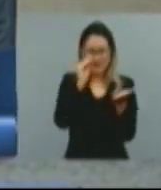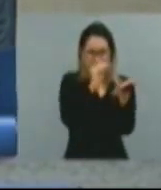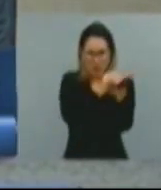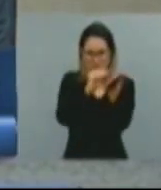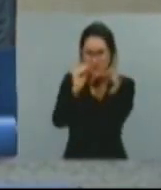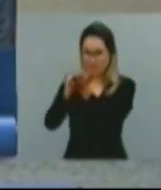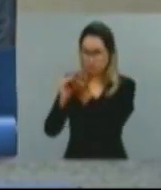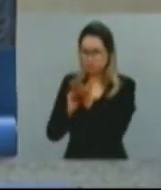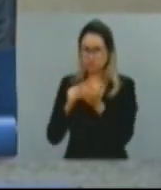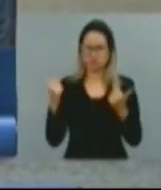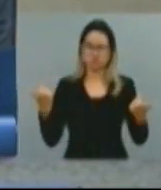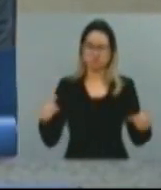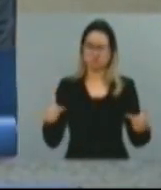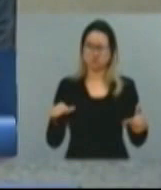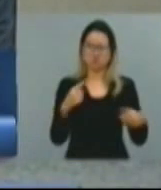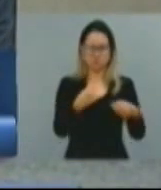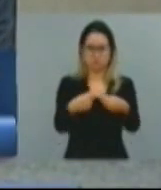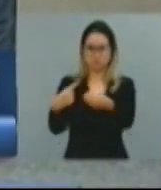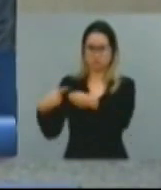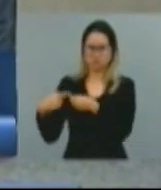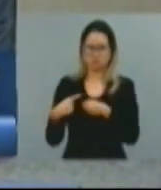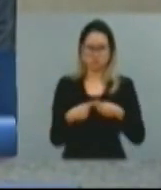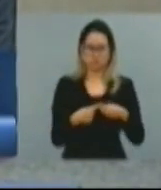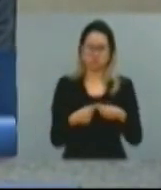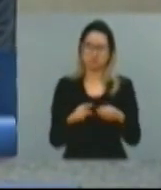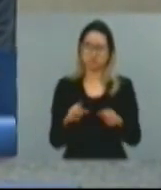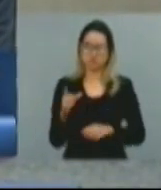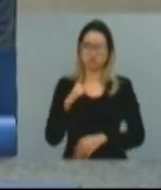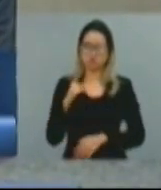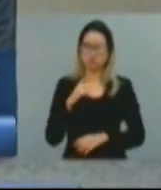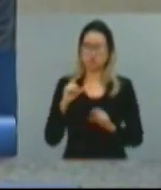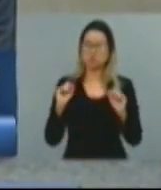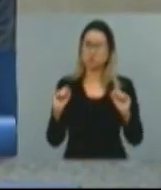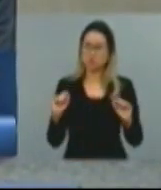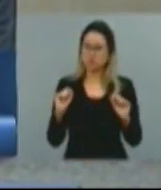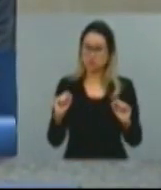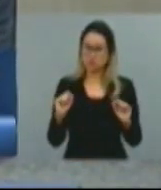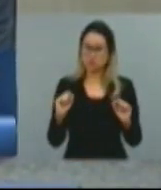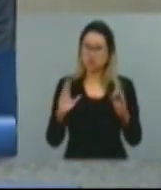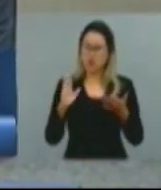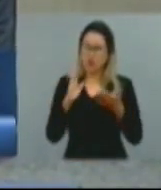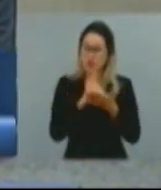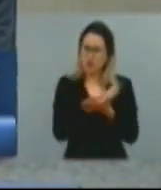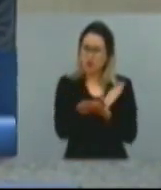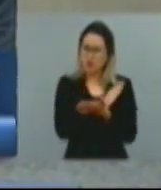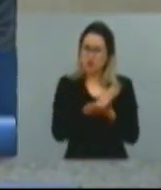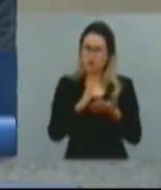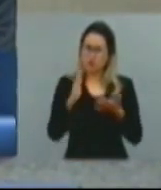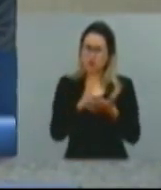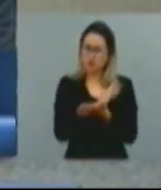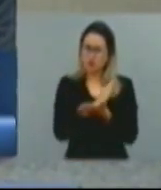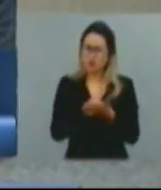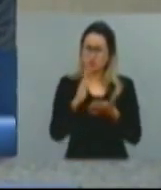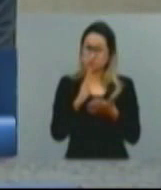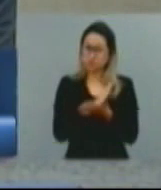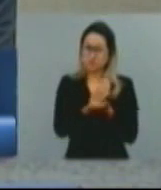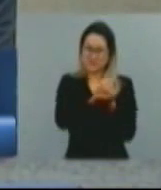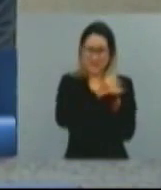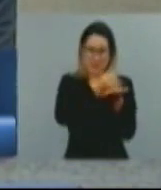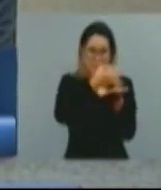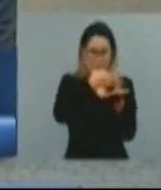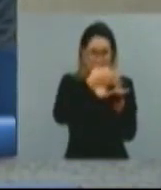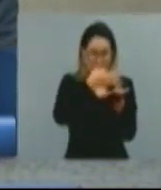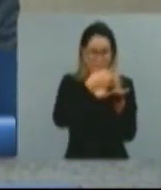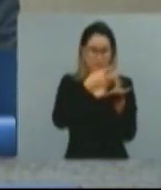municípios do Estado de Ceará. O que existe são situações pontuais de alguns medicamentos